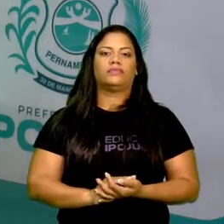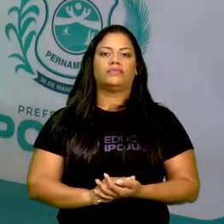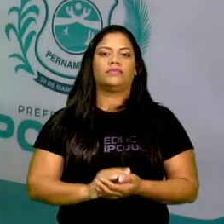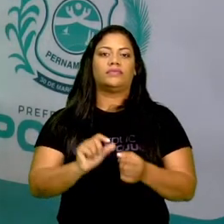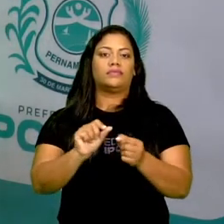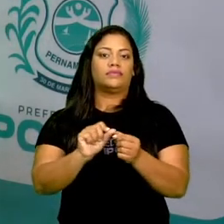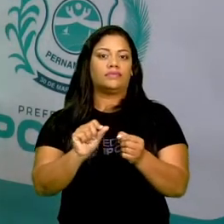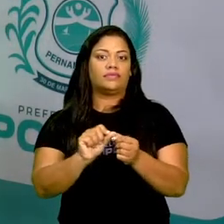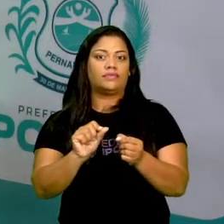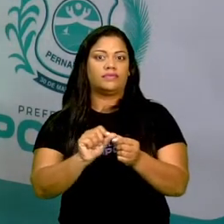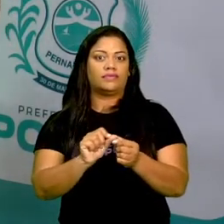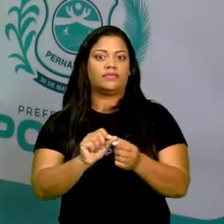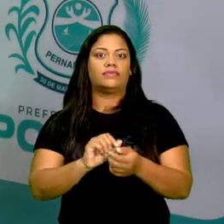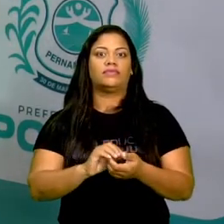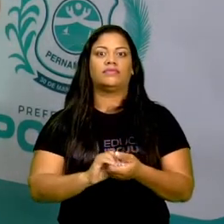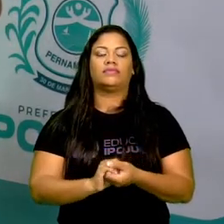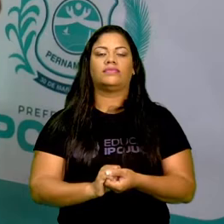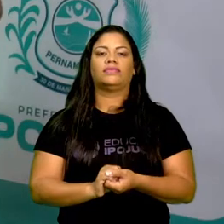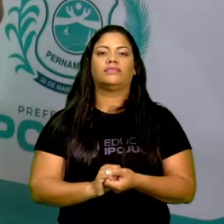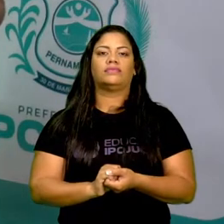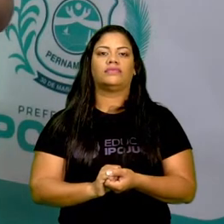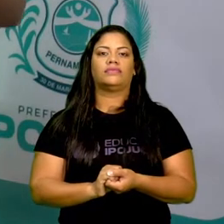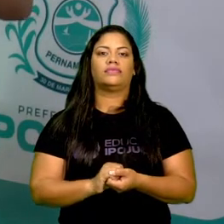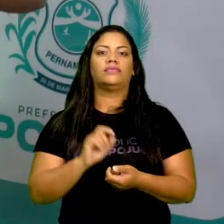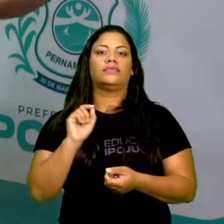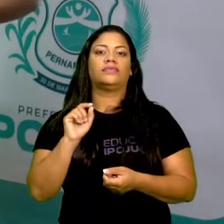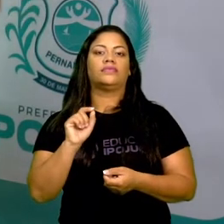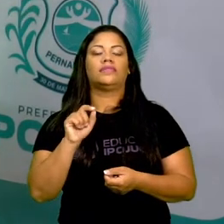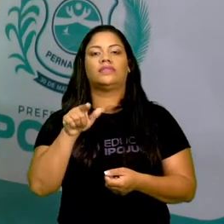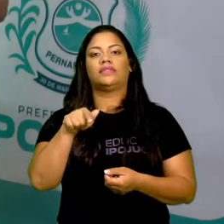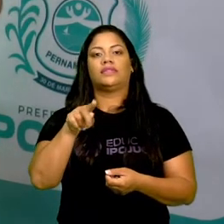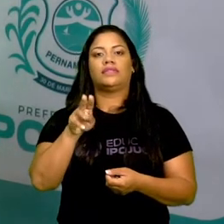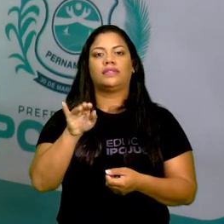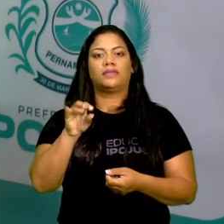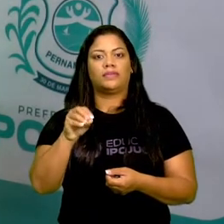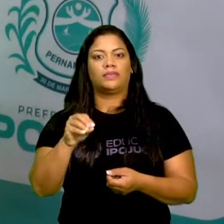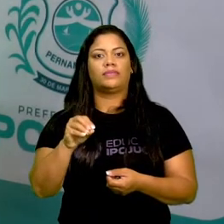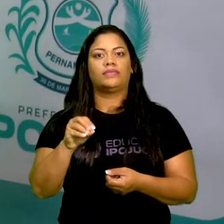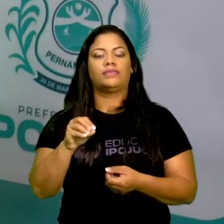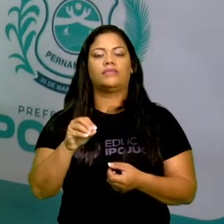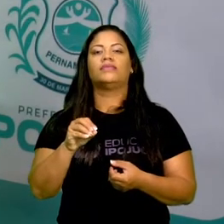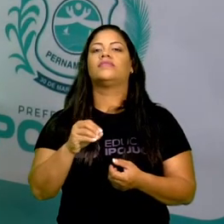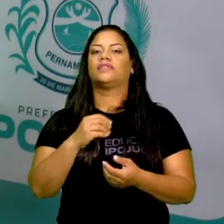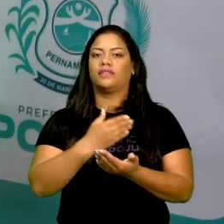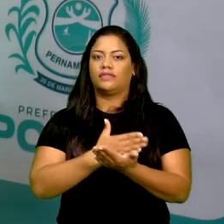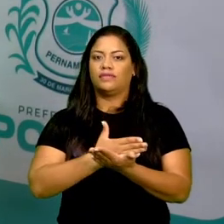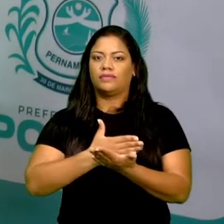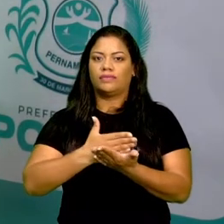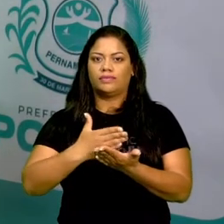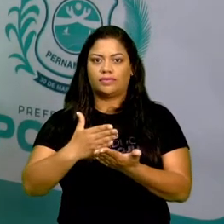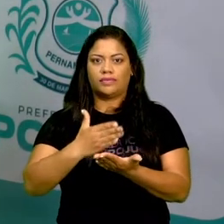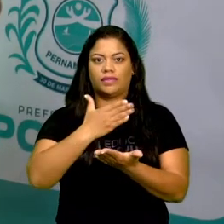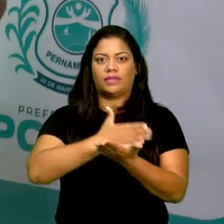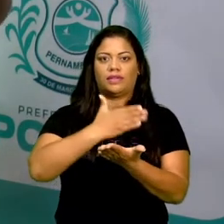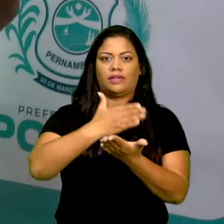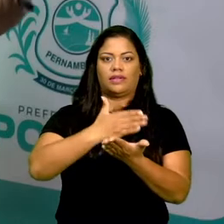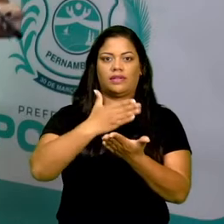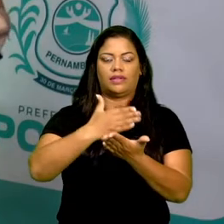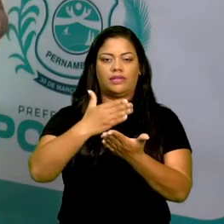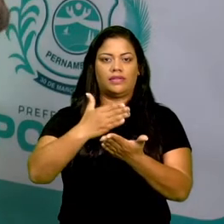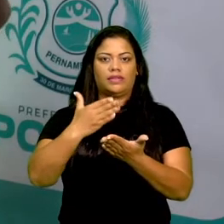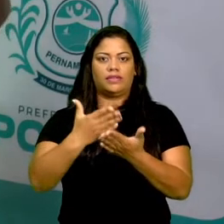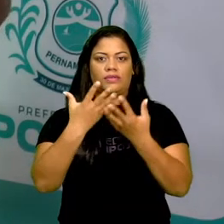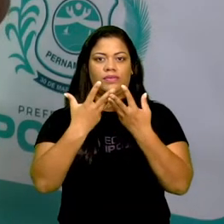que neste momento o bolo alimentar passa a ser chamado de quimo. Então, é ali que vai acontecer o processo de separação dos